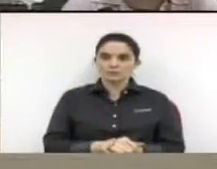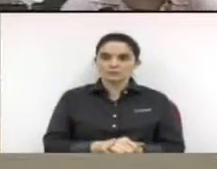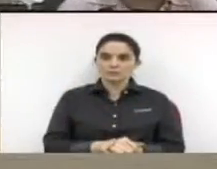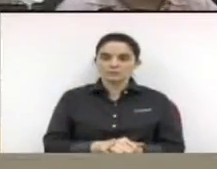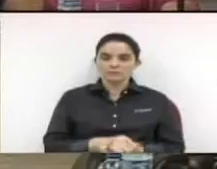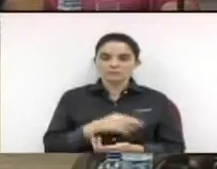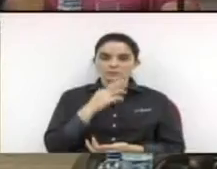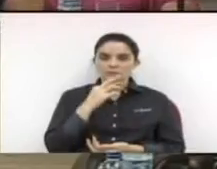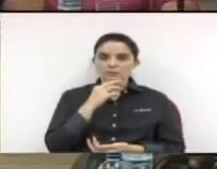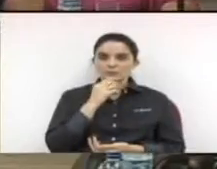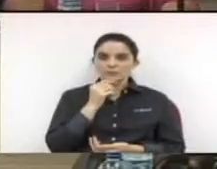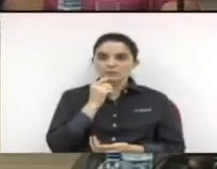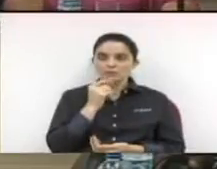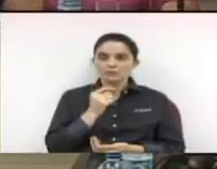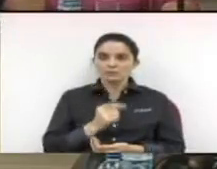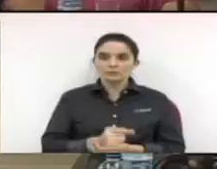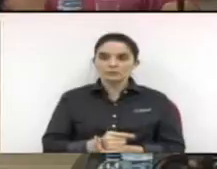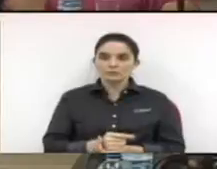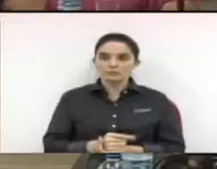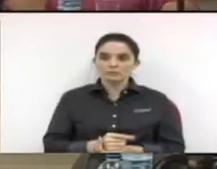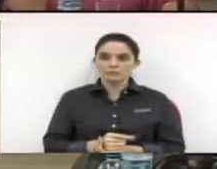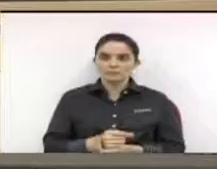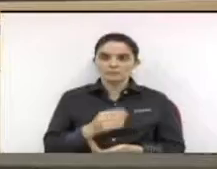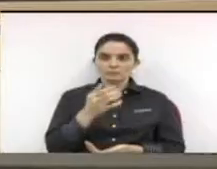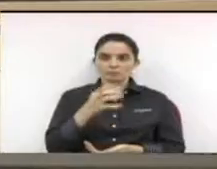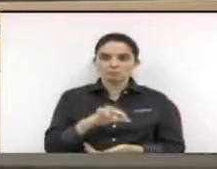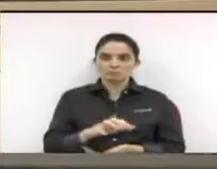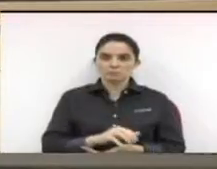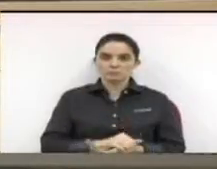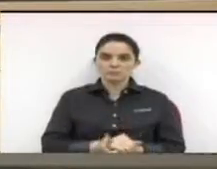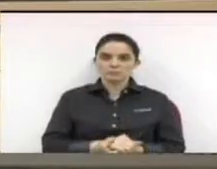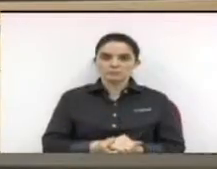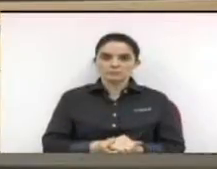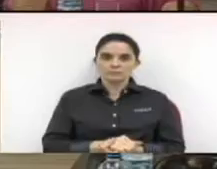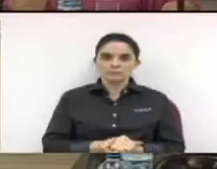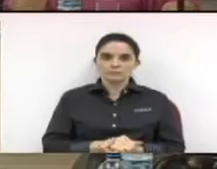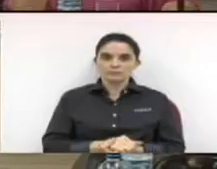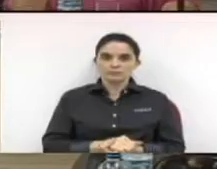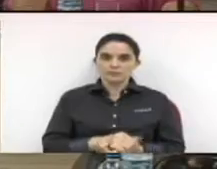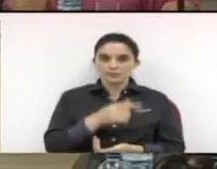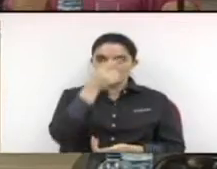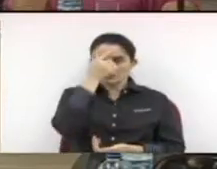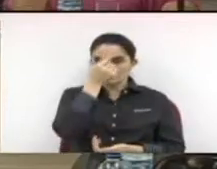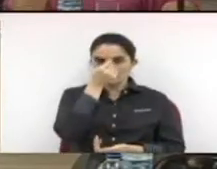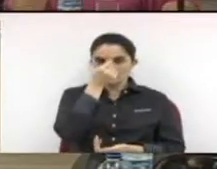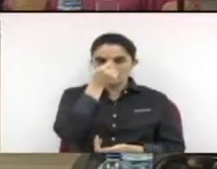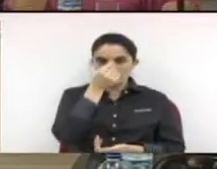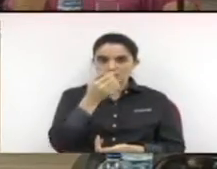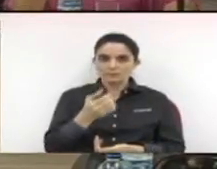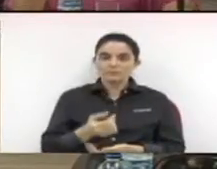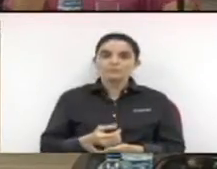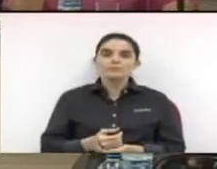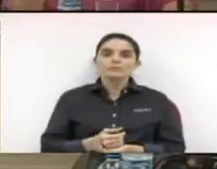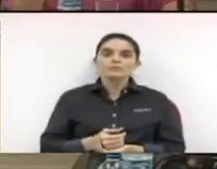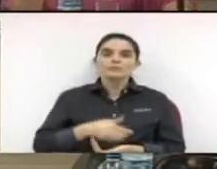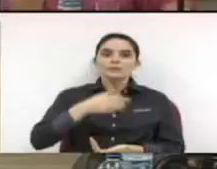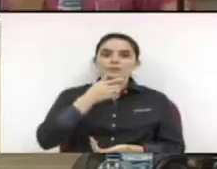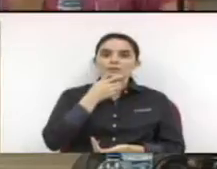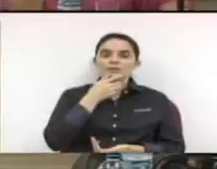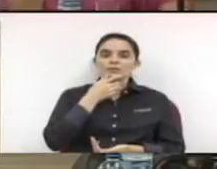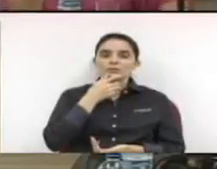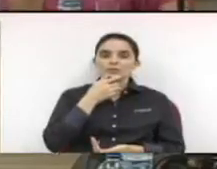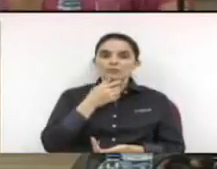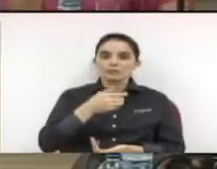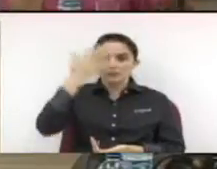Doutor Raul Declino, Sr. Presidente Edivaldo Soares Antunes Erika Tanque